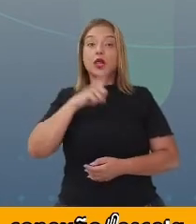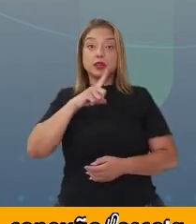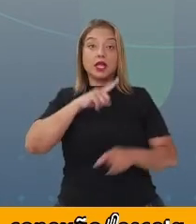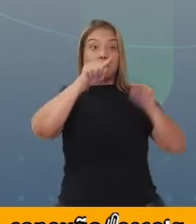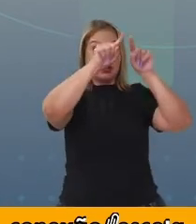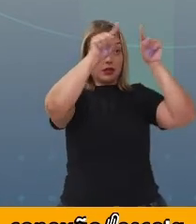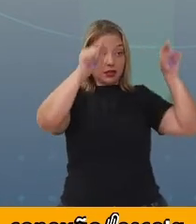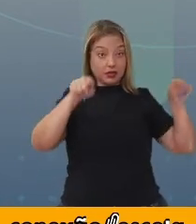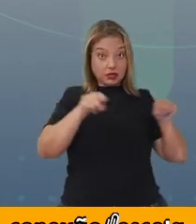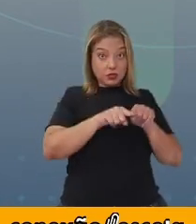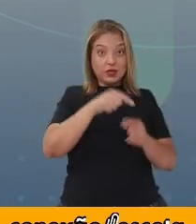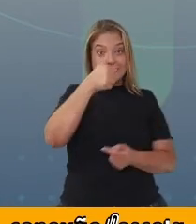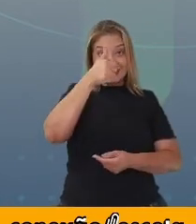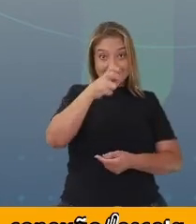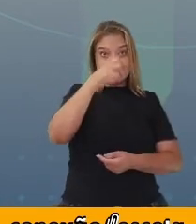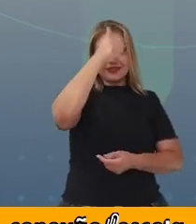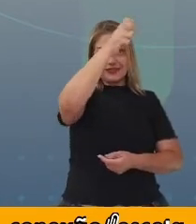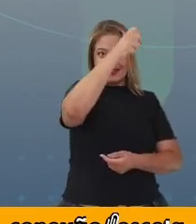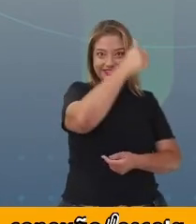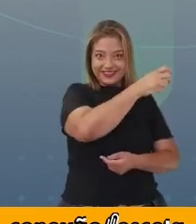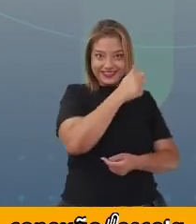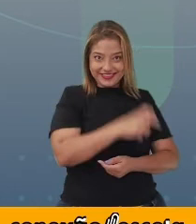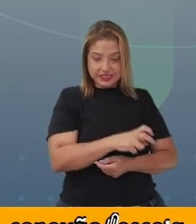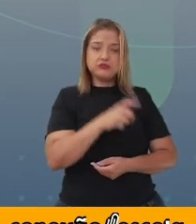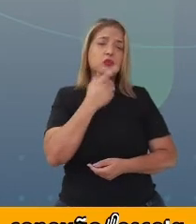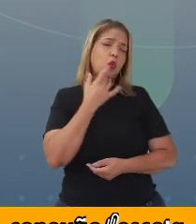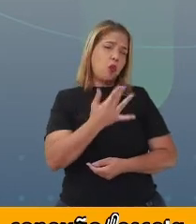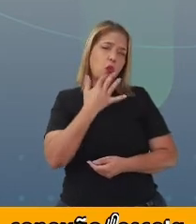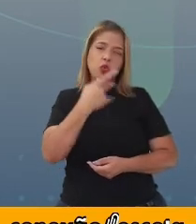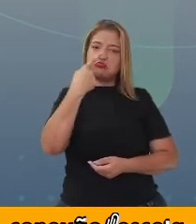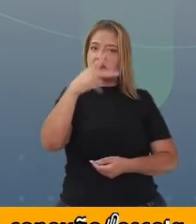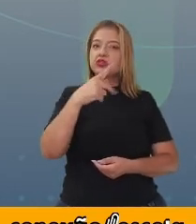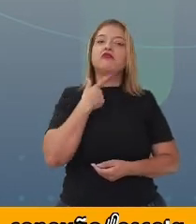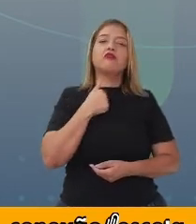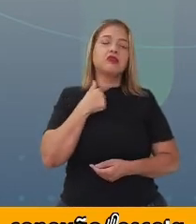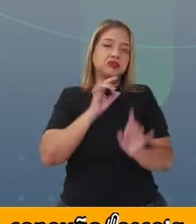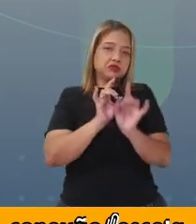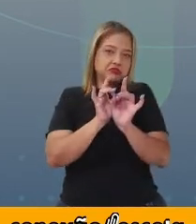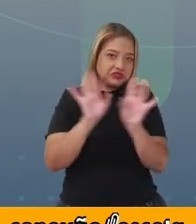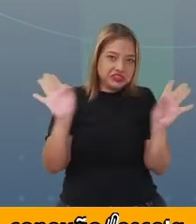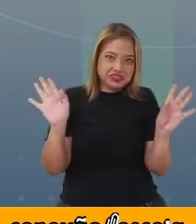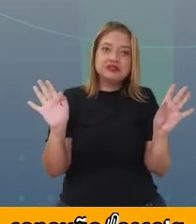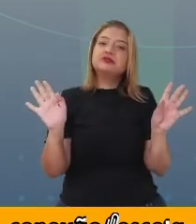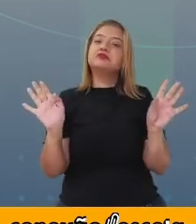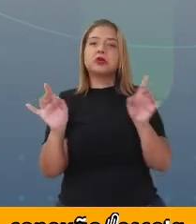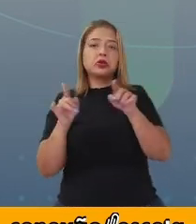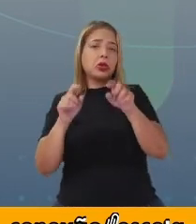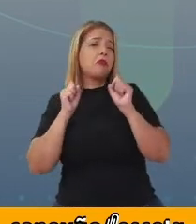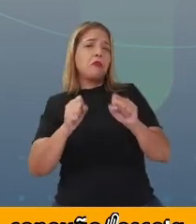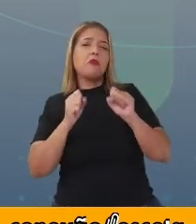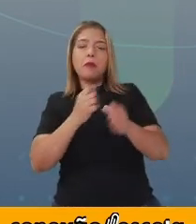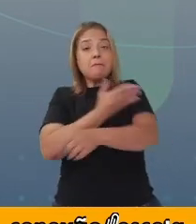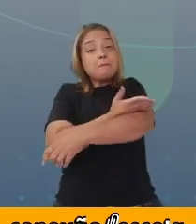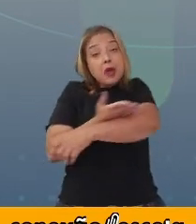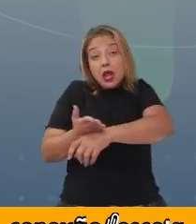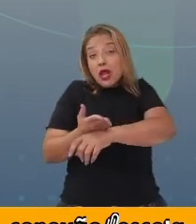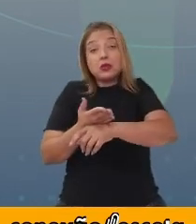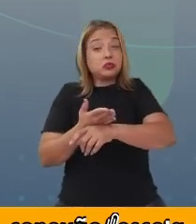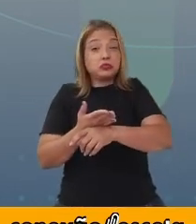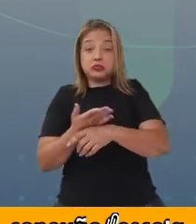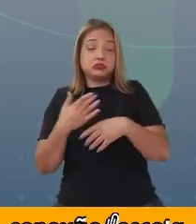15 por 15, pode ser da cor que você quiser, pode ser sem cor nenhuma.